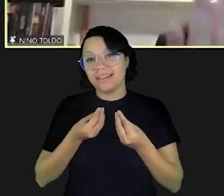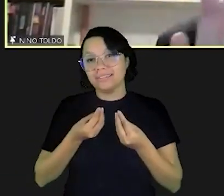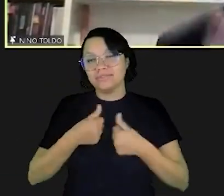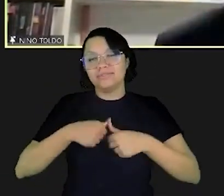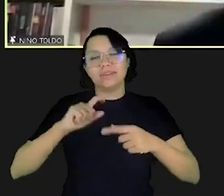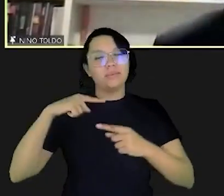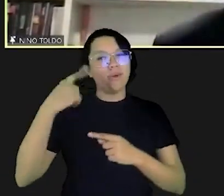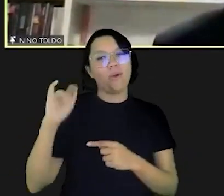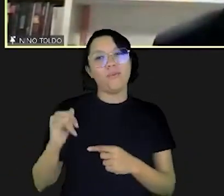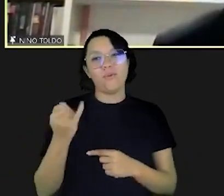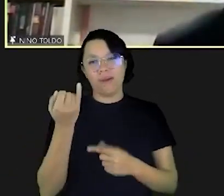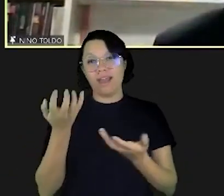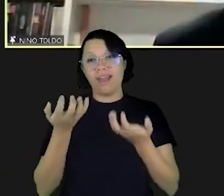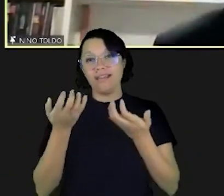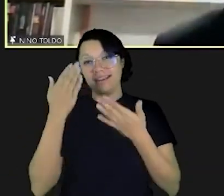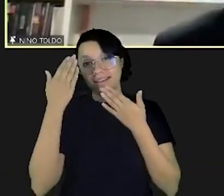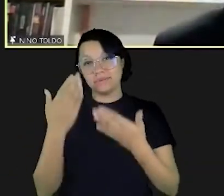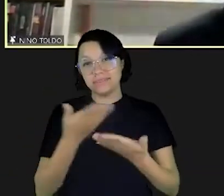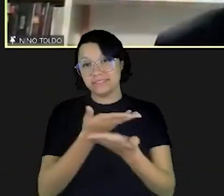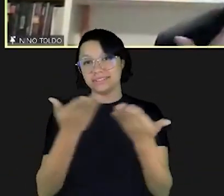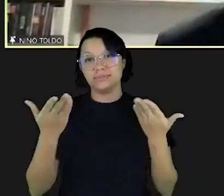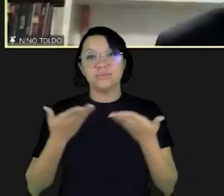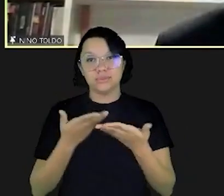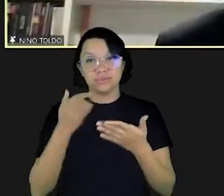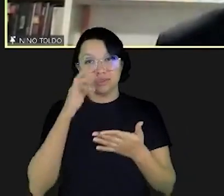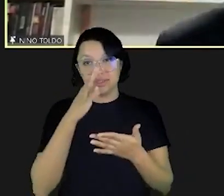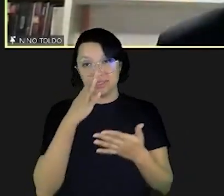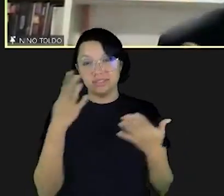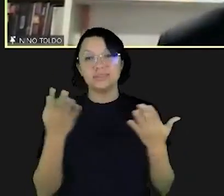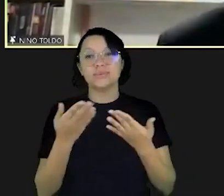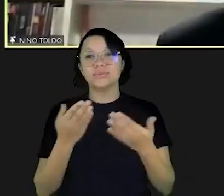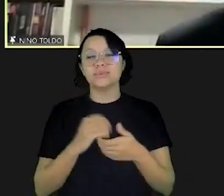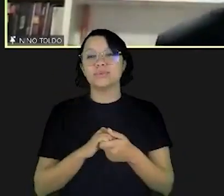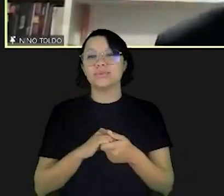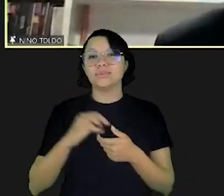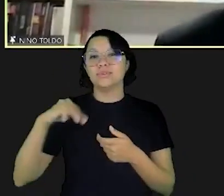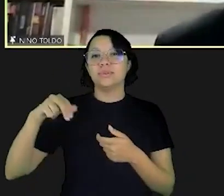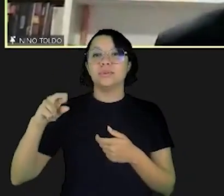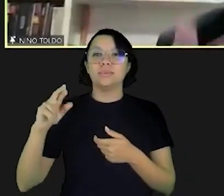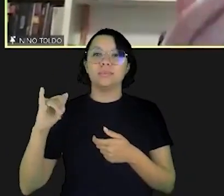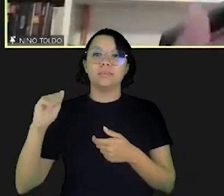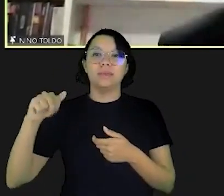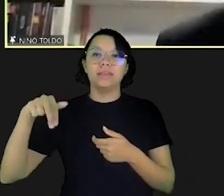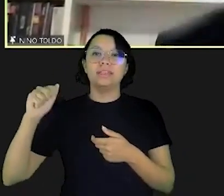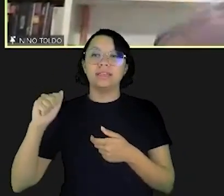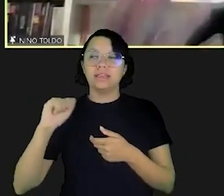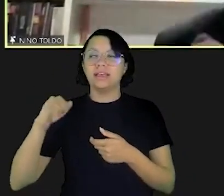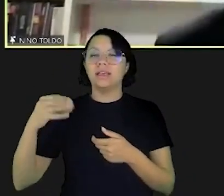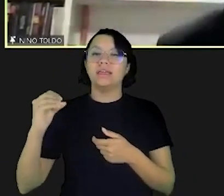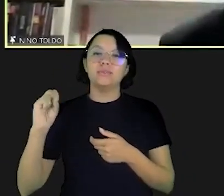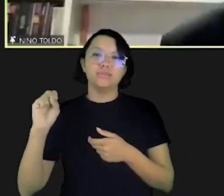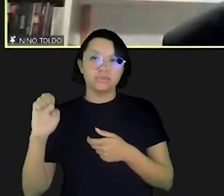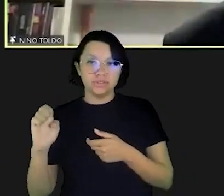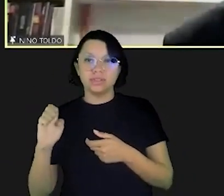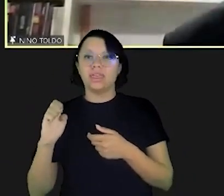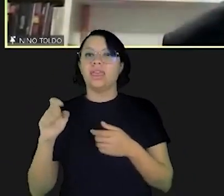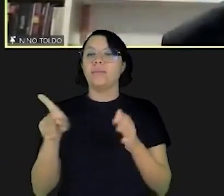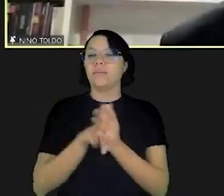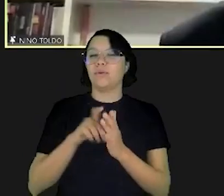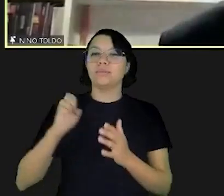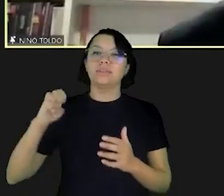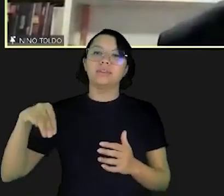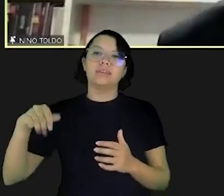então esse fica para uma outra oportunidade eu quero agradecer a todos que nos assistiram a Mariana o José Roberto